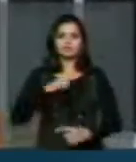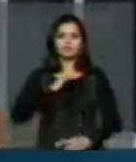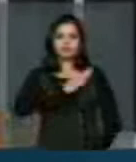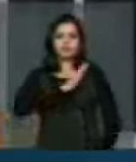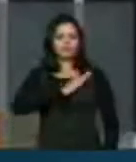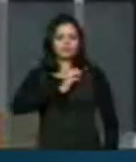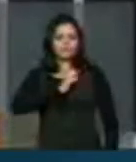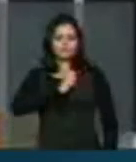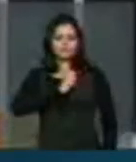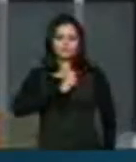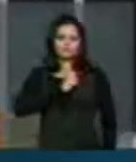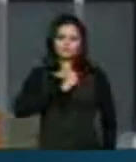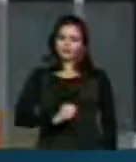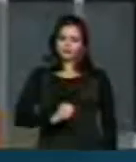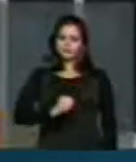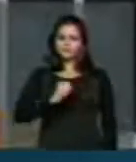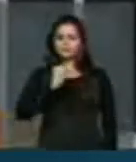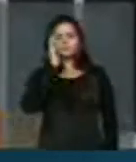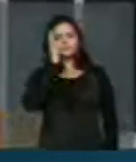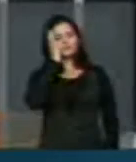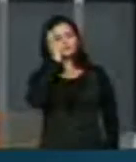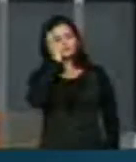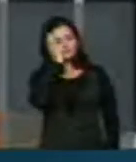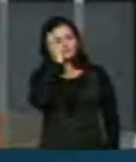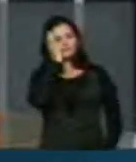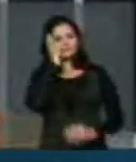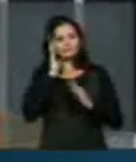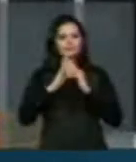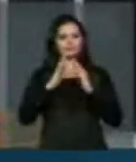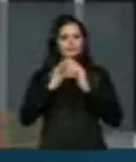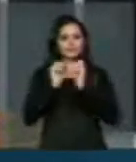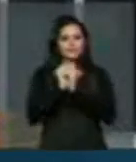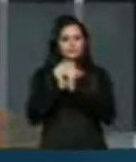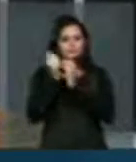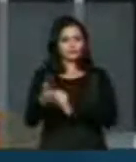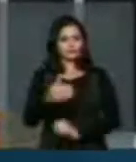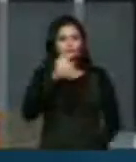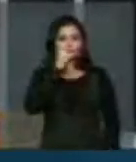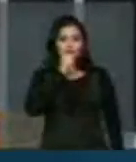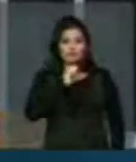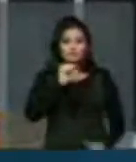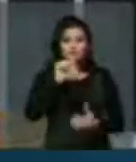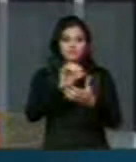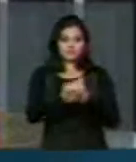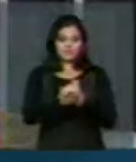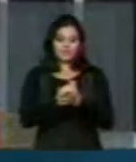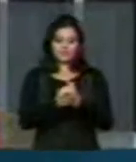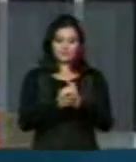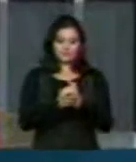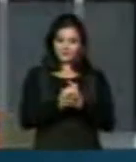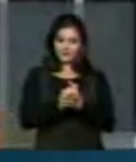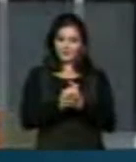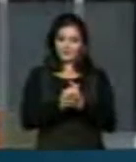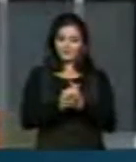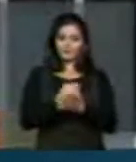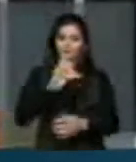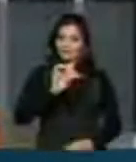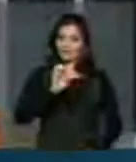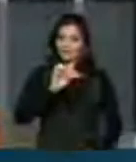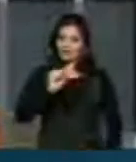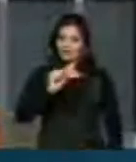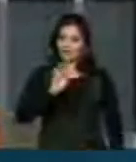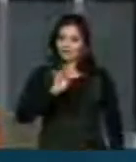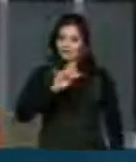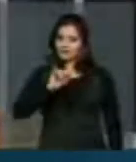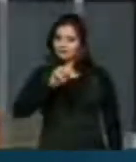dormindo em sua residência ao lado de sua companheira de tantos anos, sua esposa Beatriz,